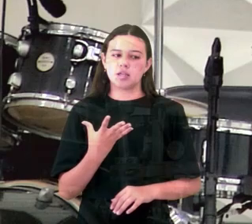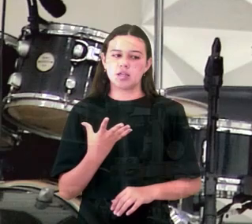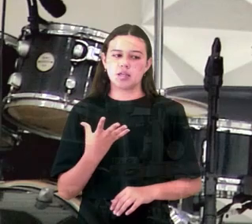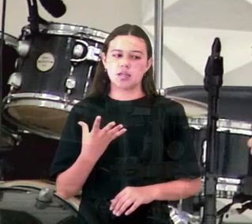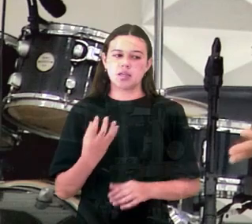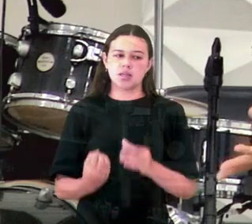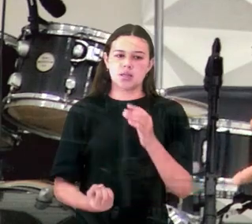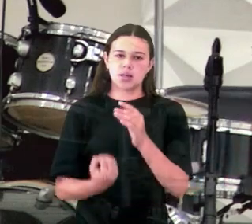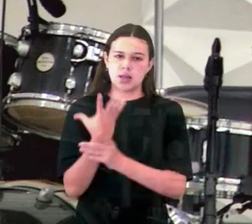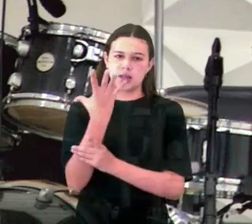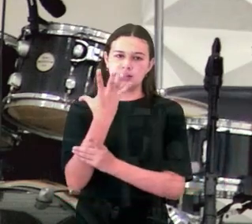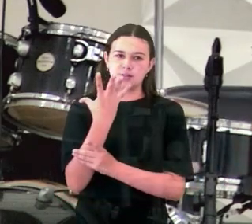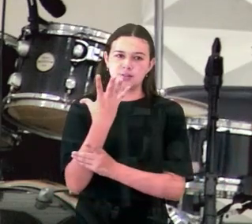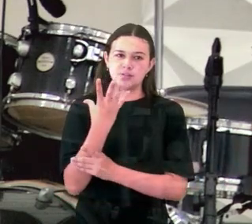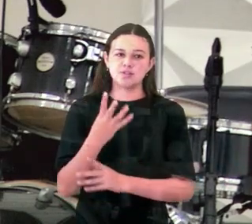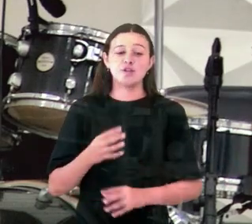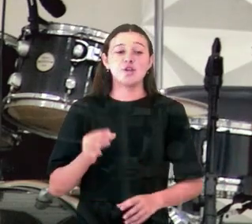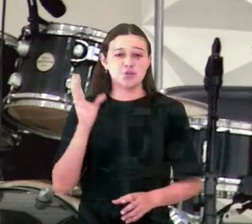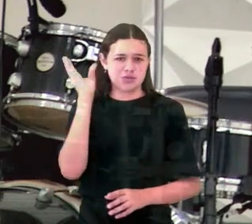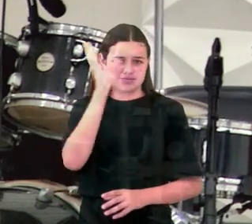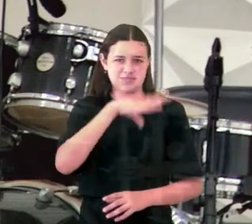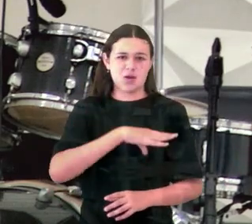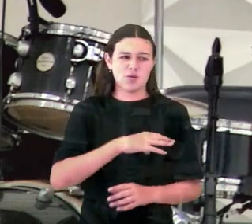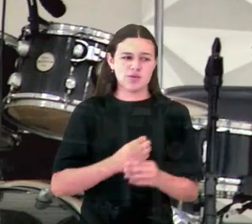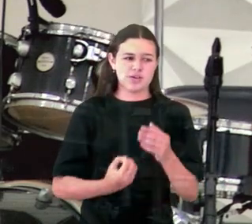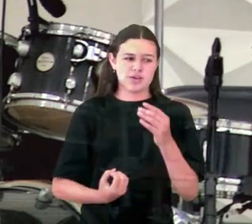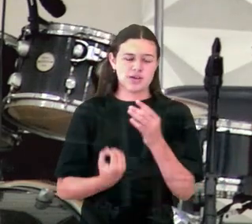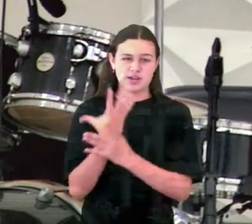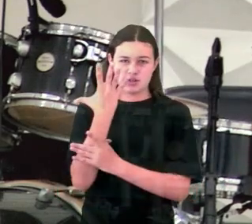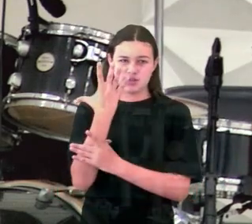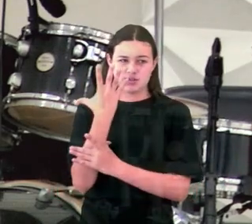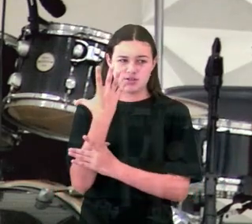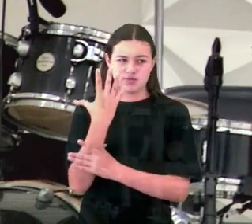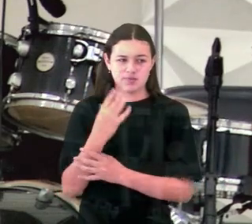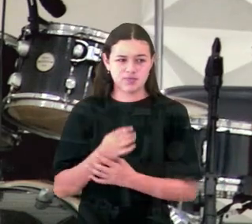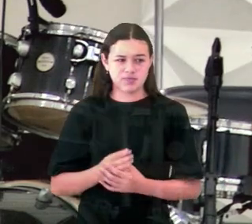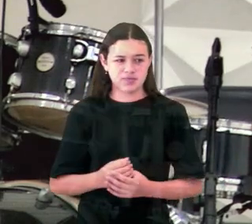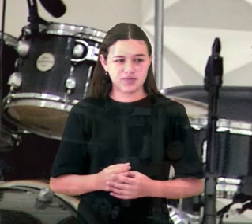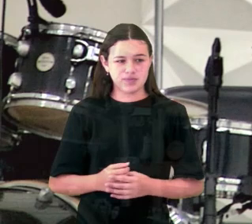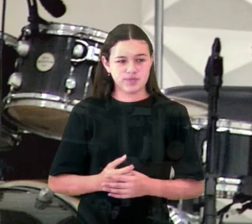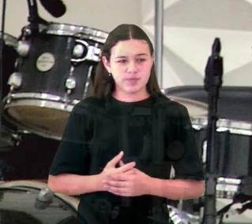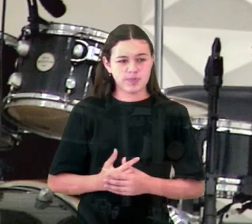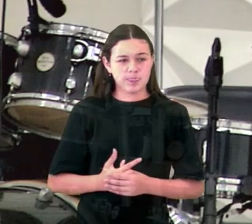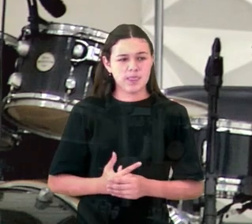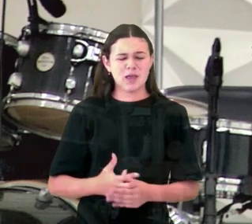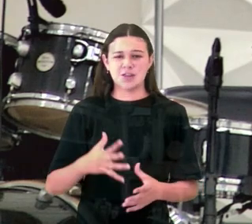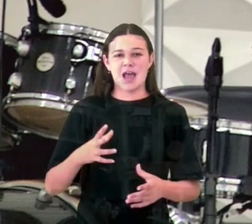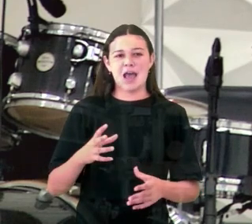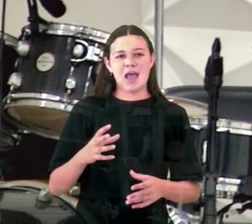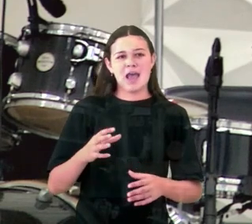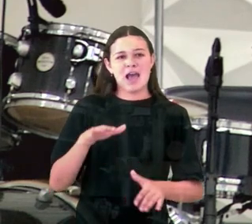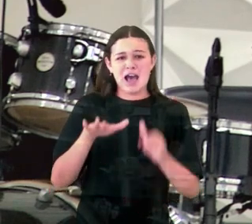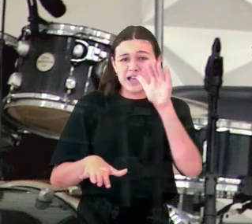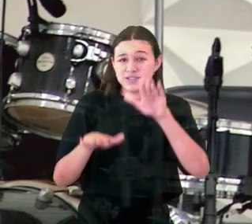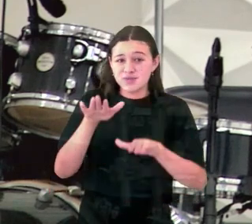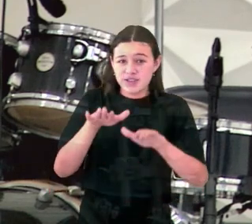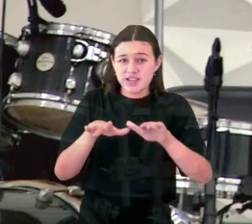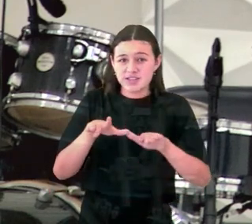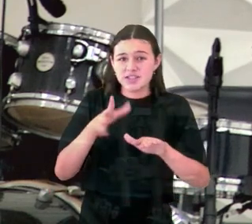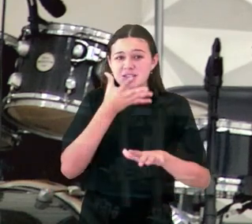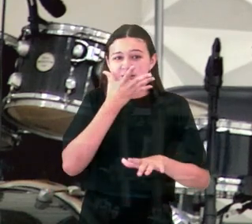E quem foi que o criou? Mal criados, bem criados, mas eu preciso ser, na verdade, é recriado.